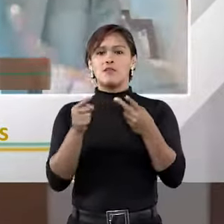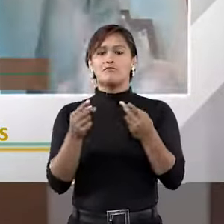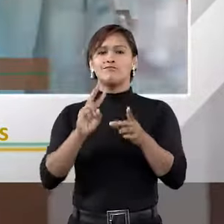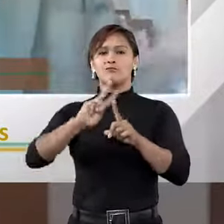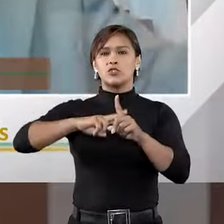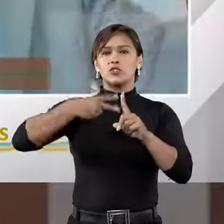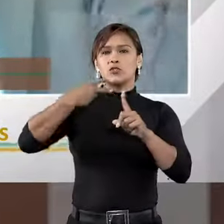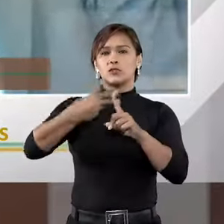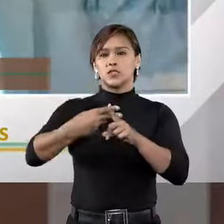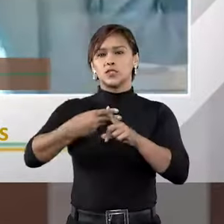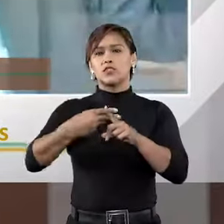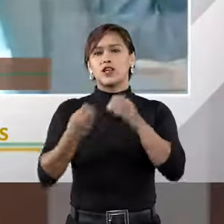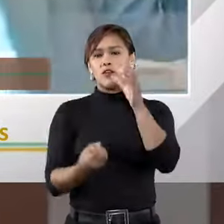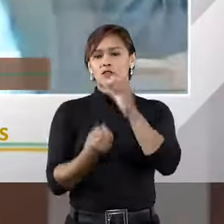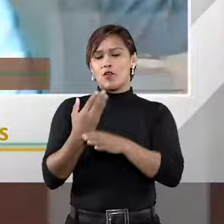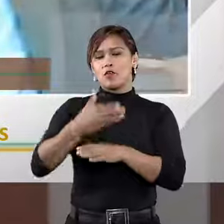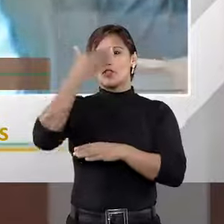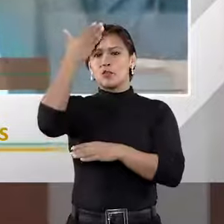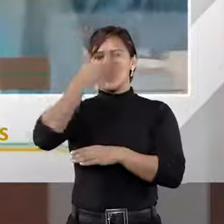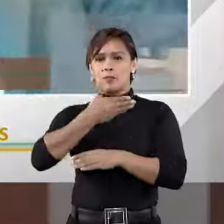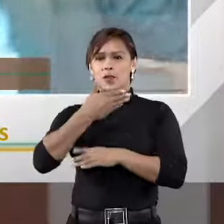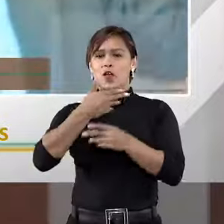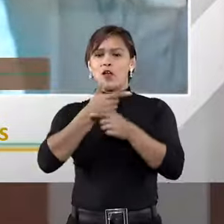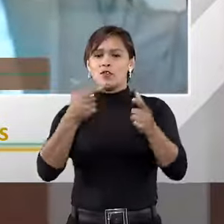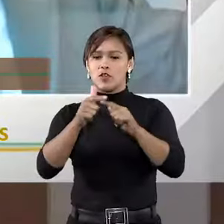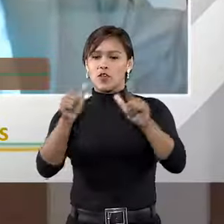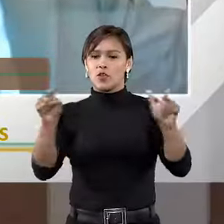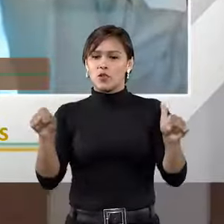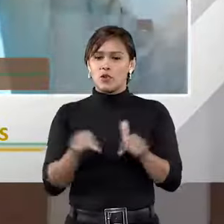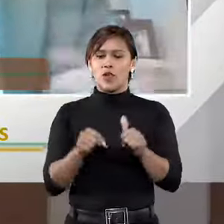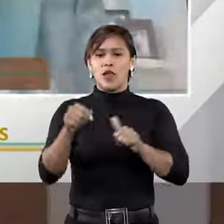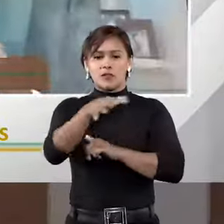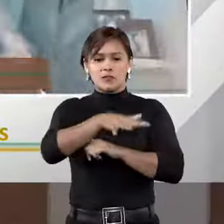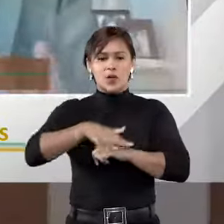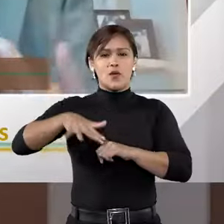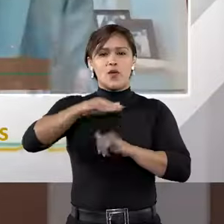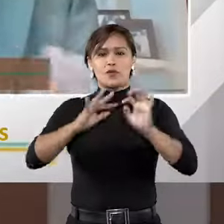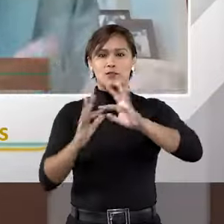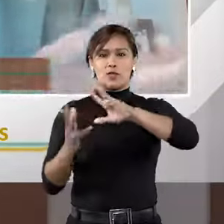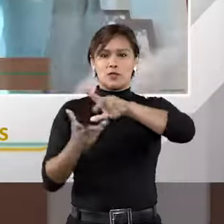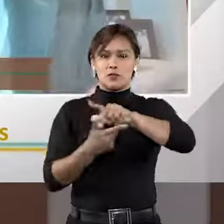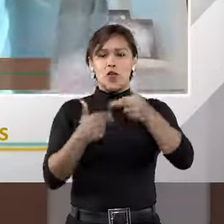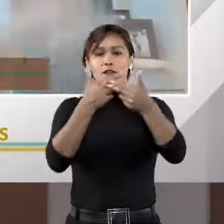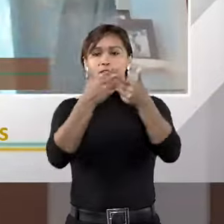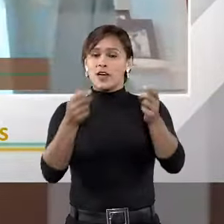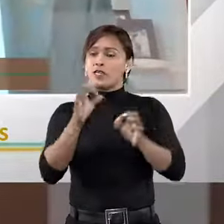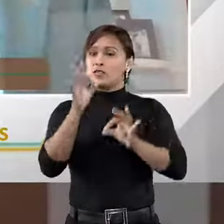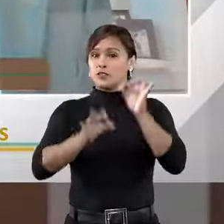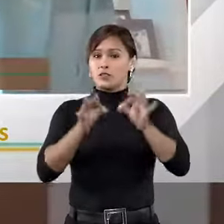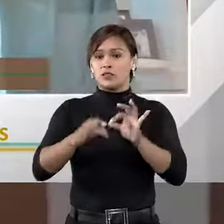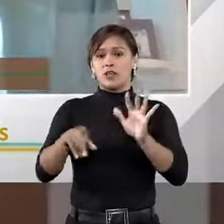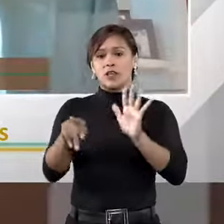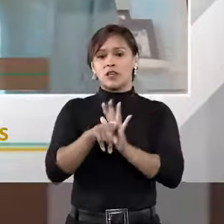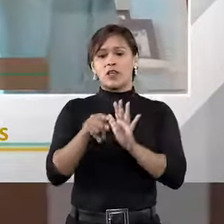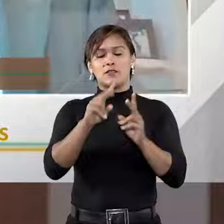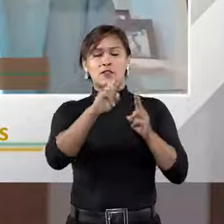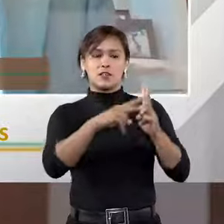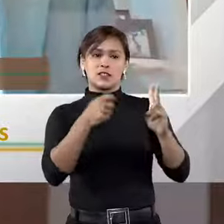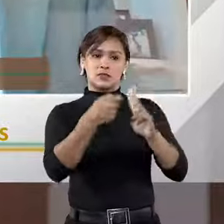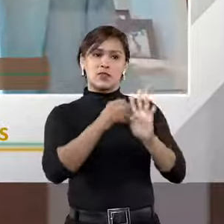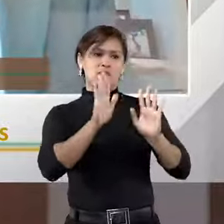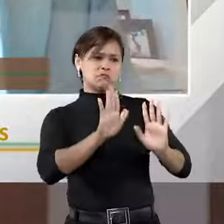multiplicidade de fontes probatórias em lugares muito esparsos pelo mundo. Há várias razões que podem justificar isso. Ele vai às partes e diz,